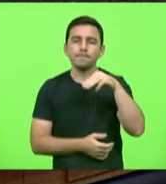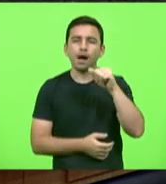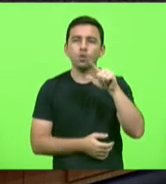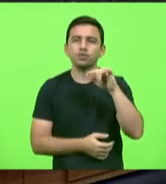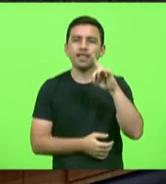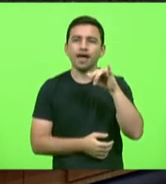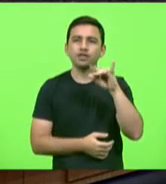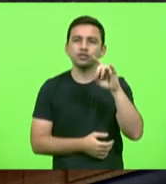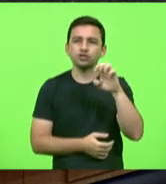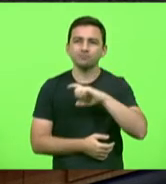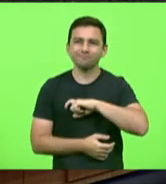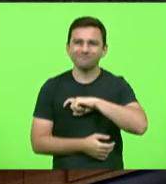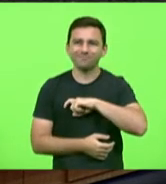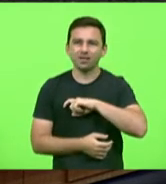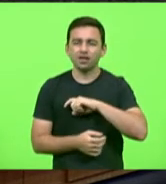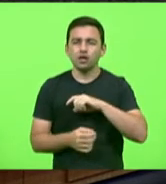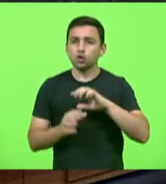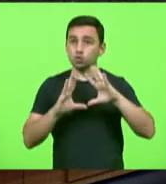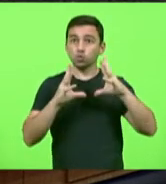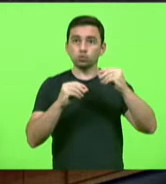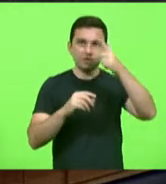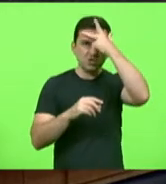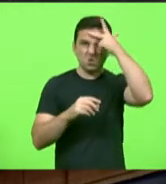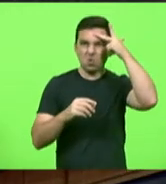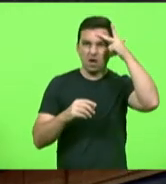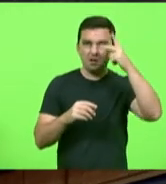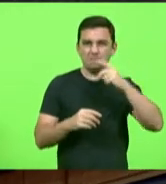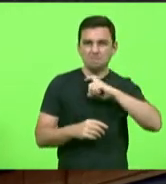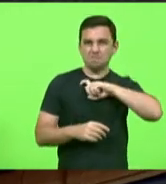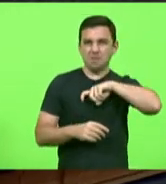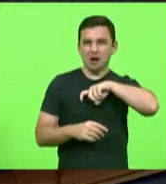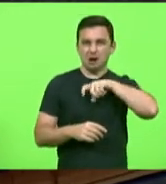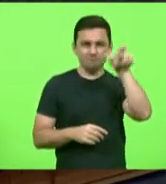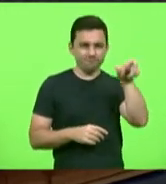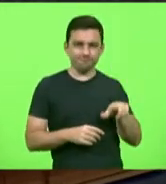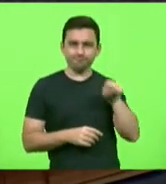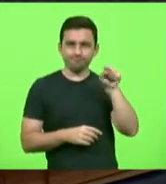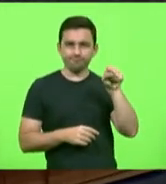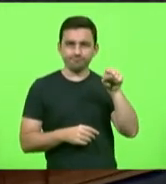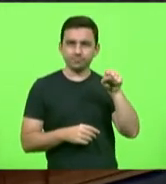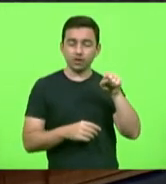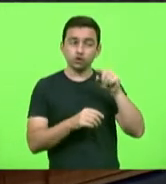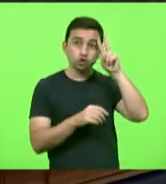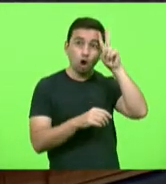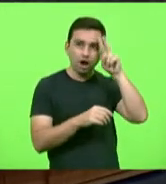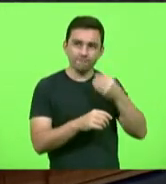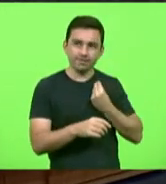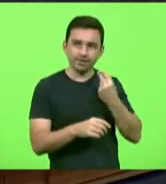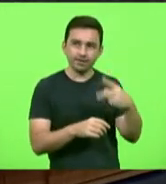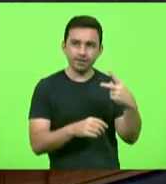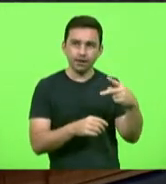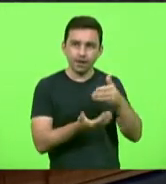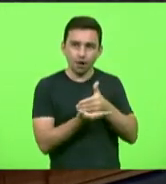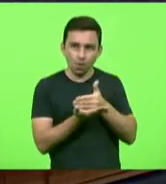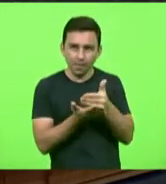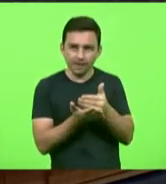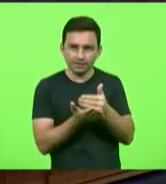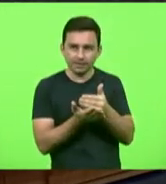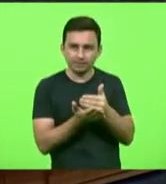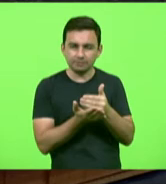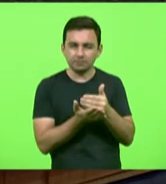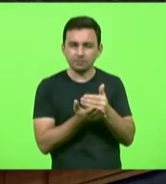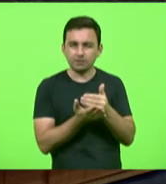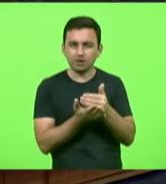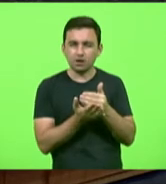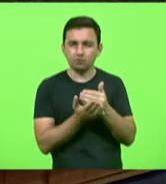praticamente todos os psicopatas se você for olhar o histórico de vida deles eles iniciaram a sua carreira de psicopata se